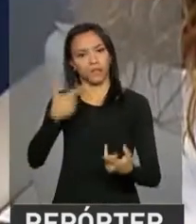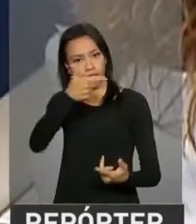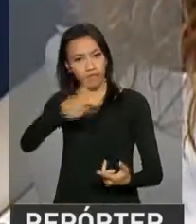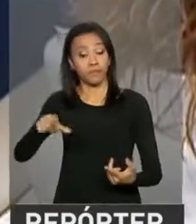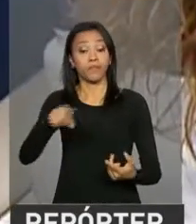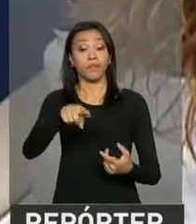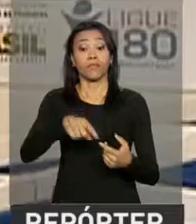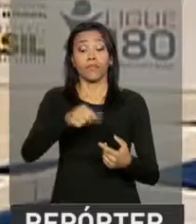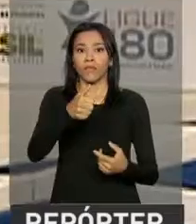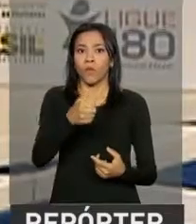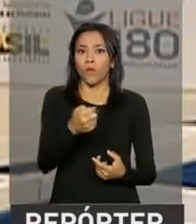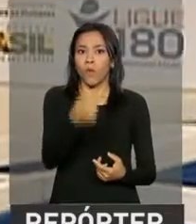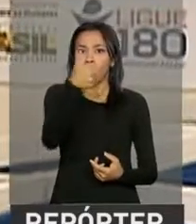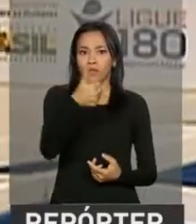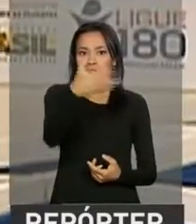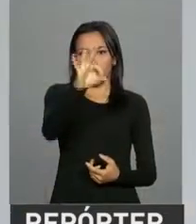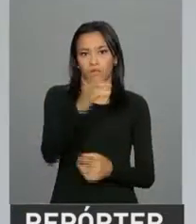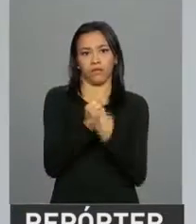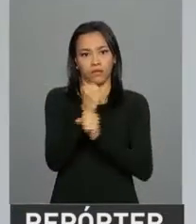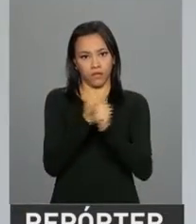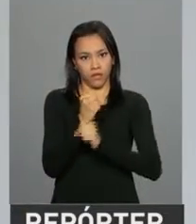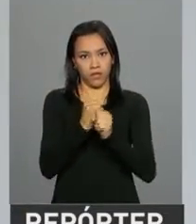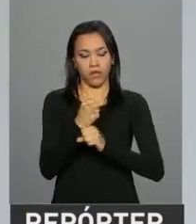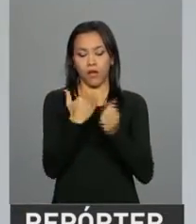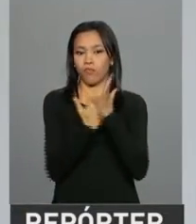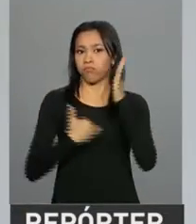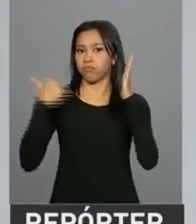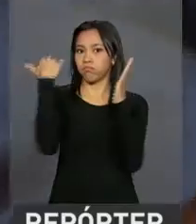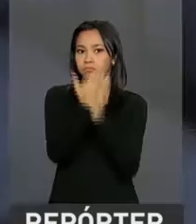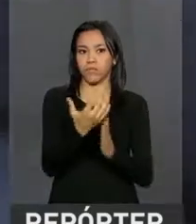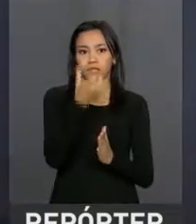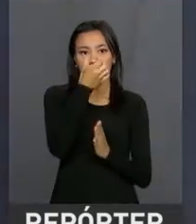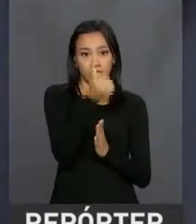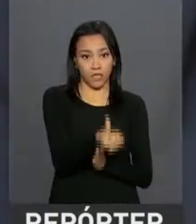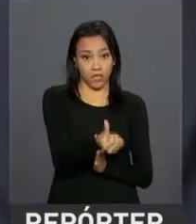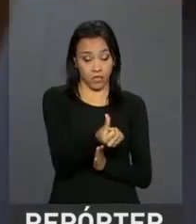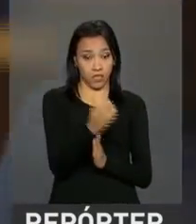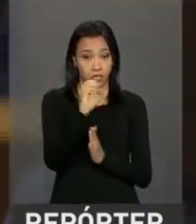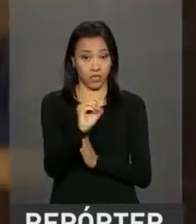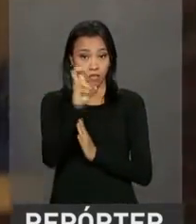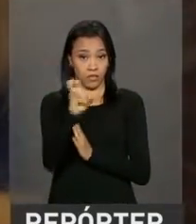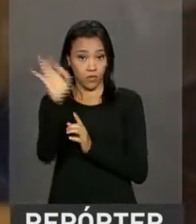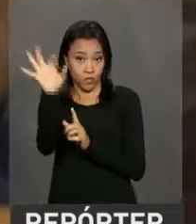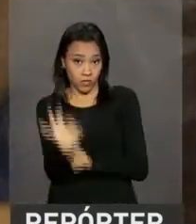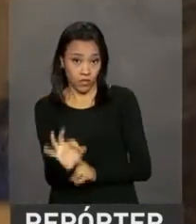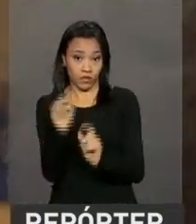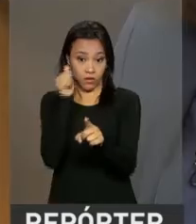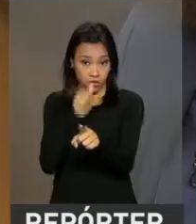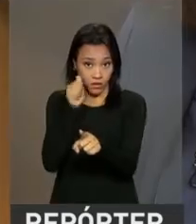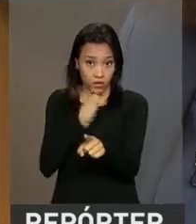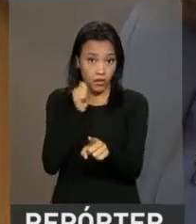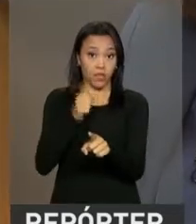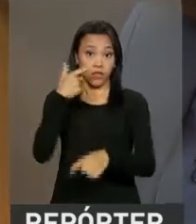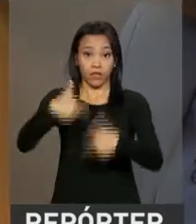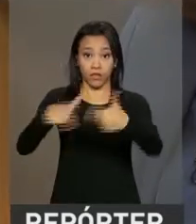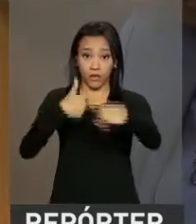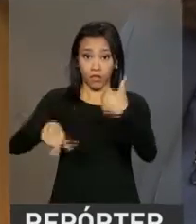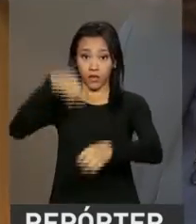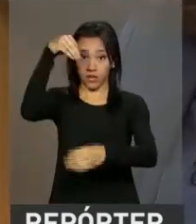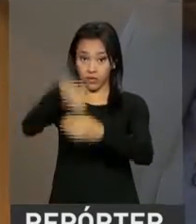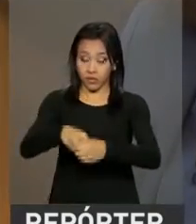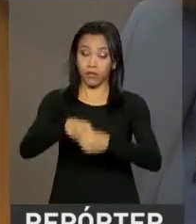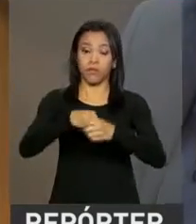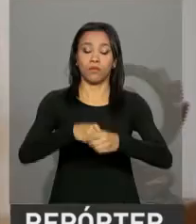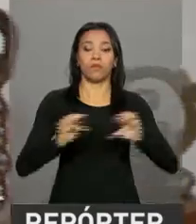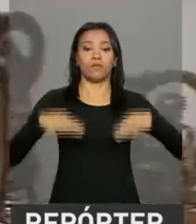uma década, as denúncias aumentaram 605%. Para a Secretaria Especial de Políticas para as Mulheres do Ministério da